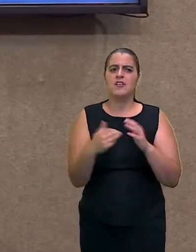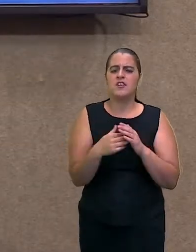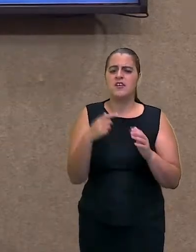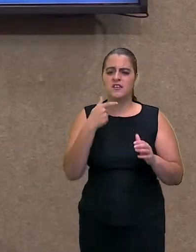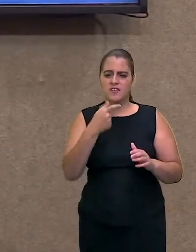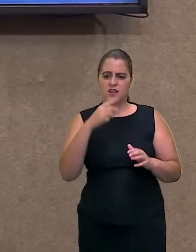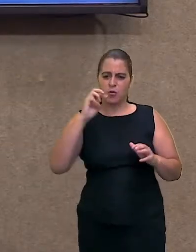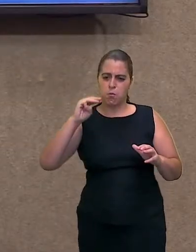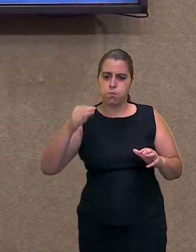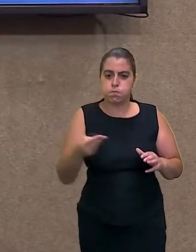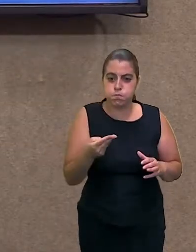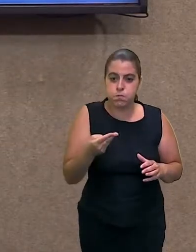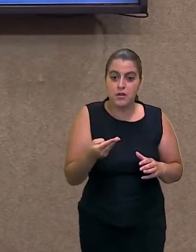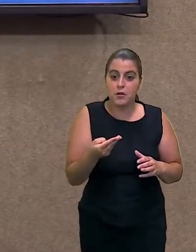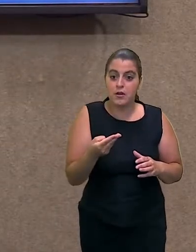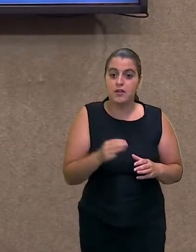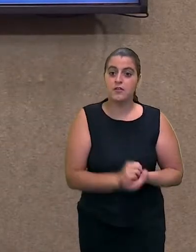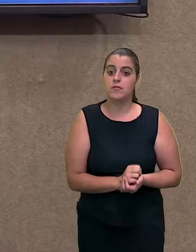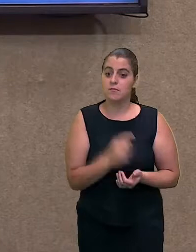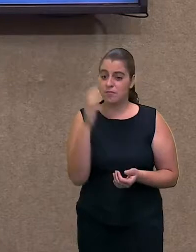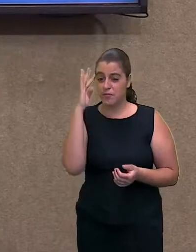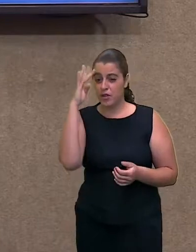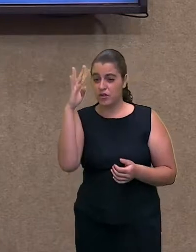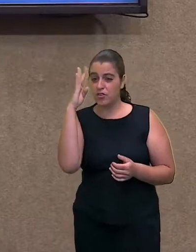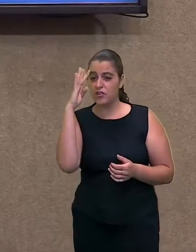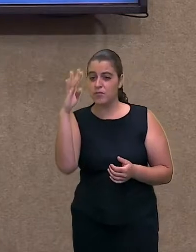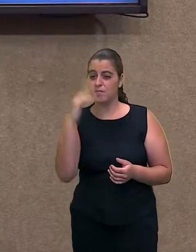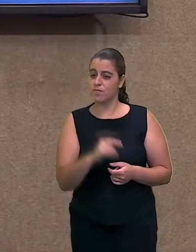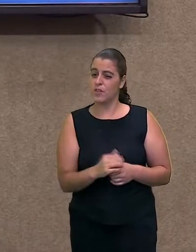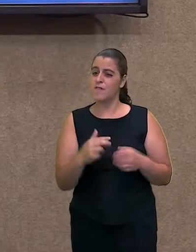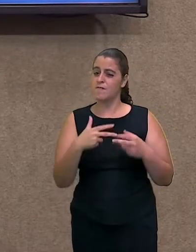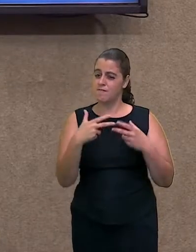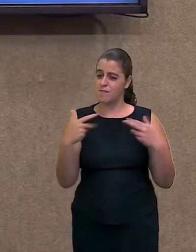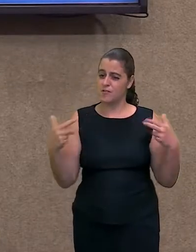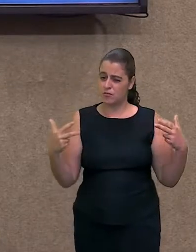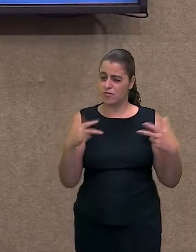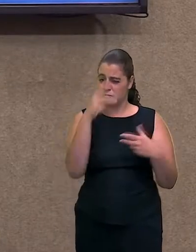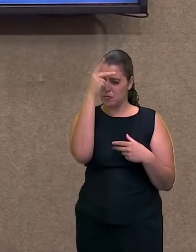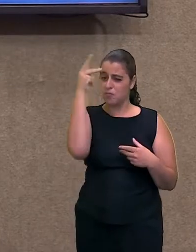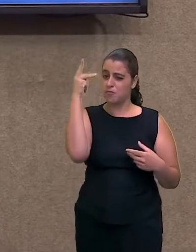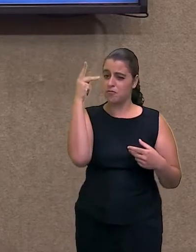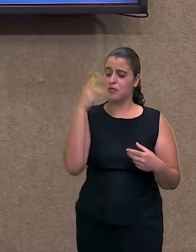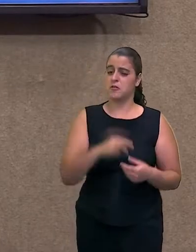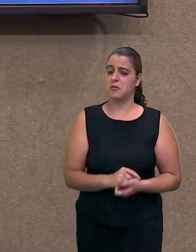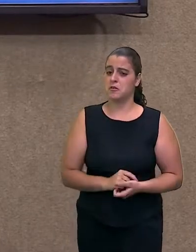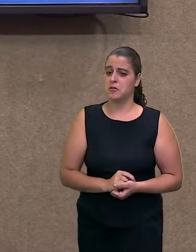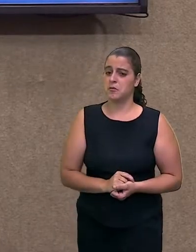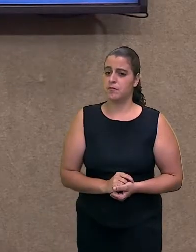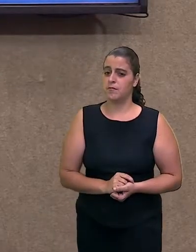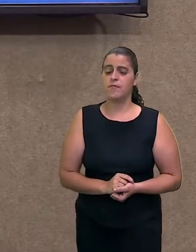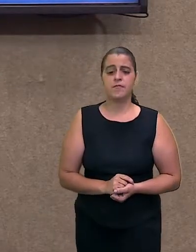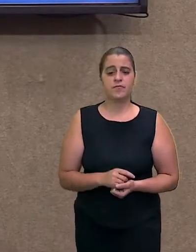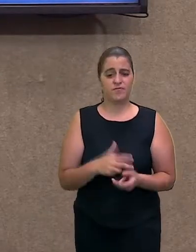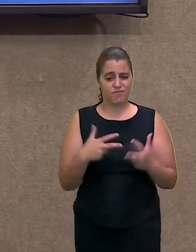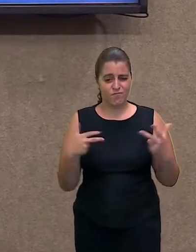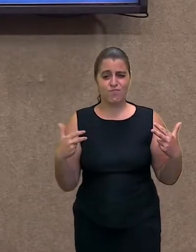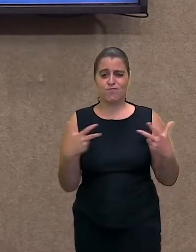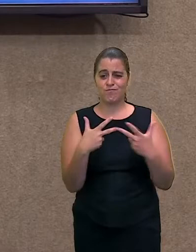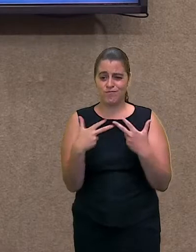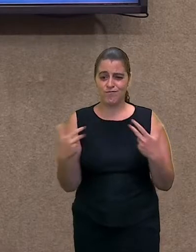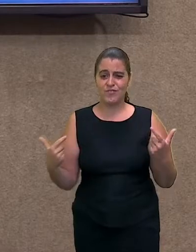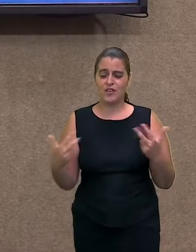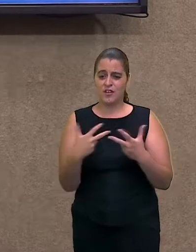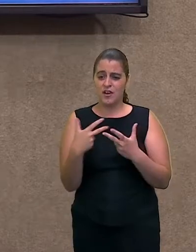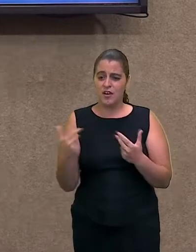até sete milhões. Então, assim, era muita gente. Muita gente,